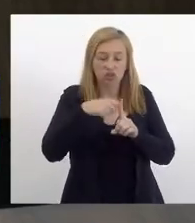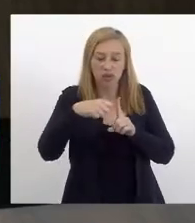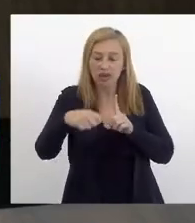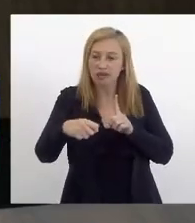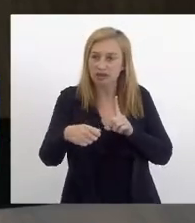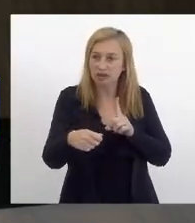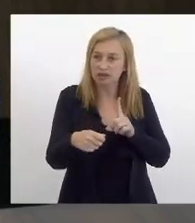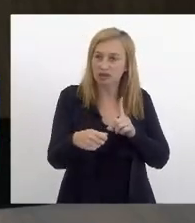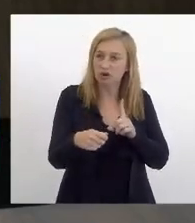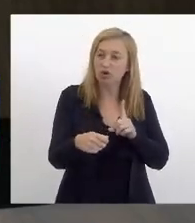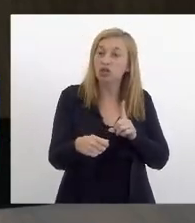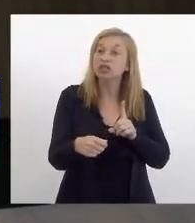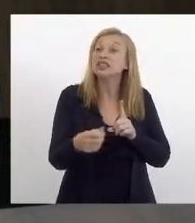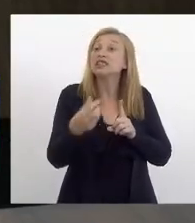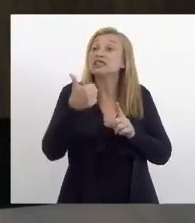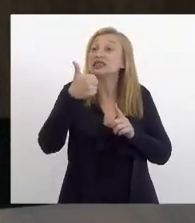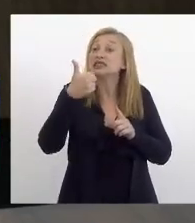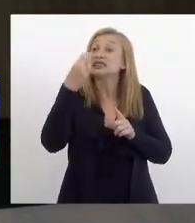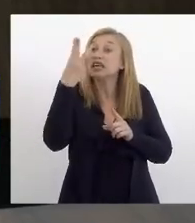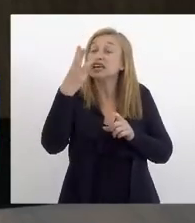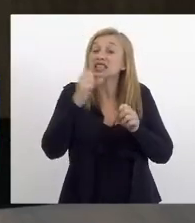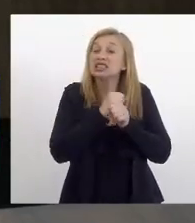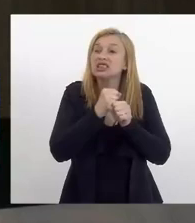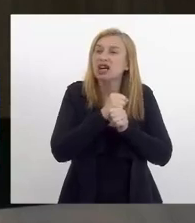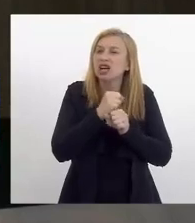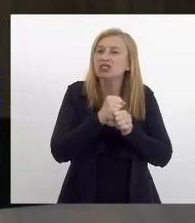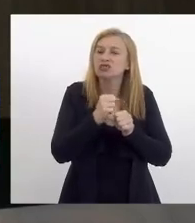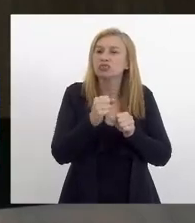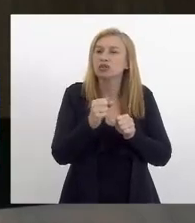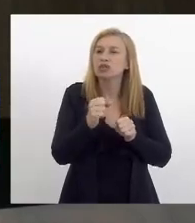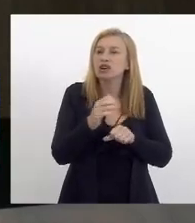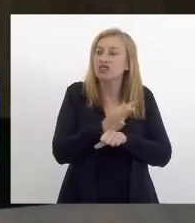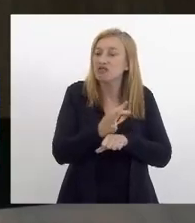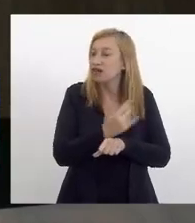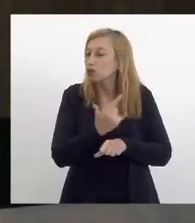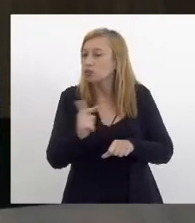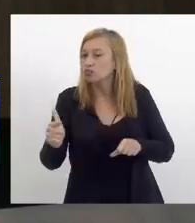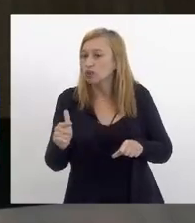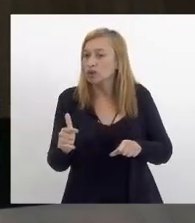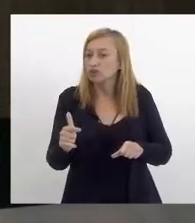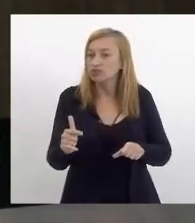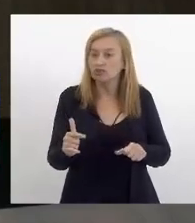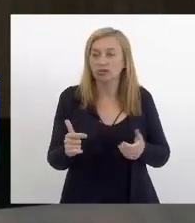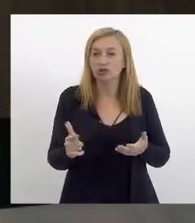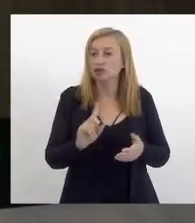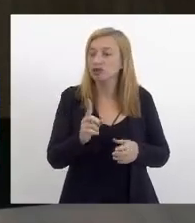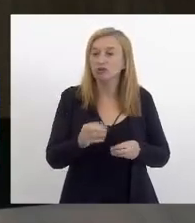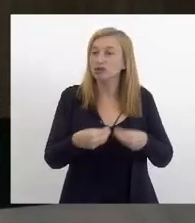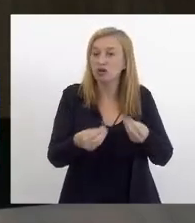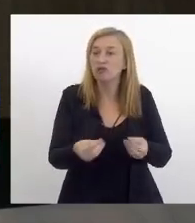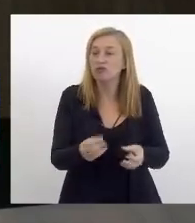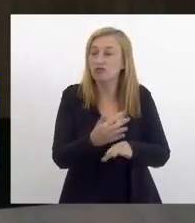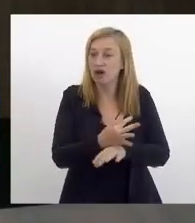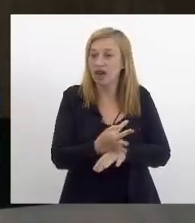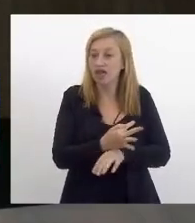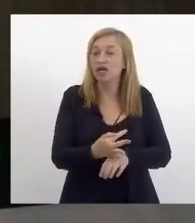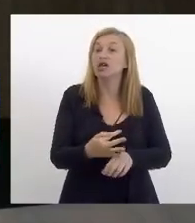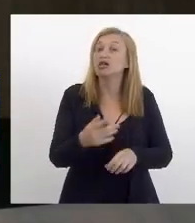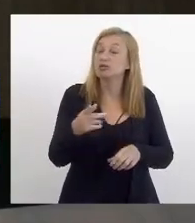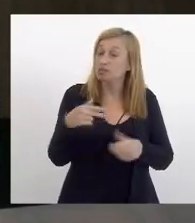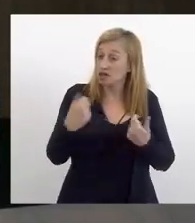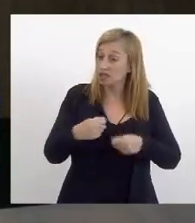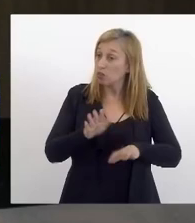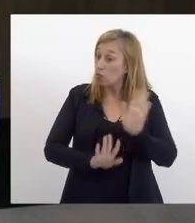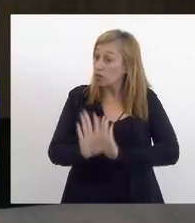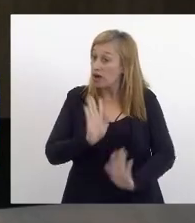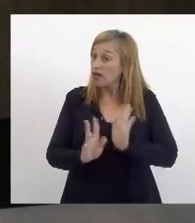3 meses não 3 anos sem tirar férias porque não dão férias para os trabalhadores então temos que lavar a boca